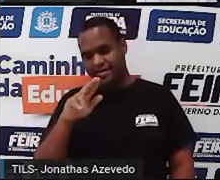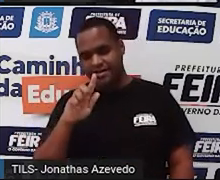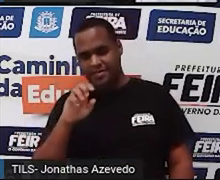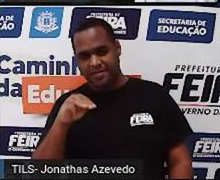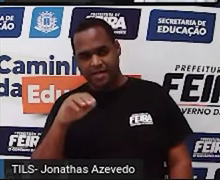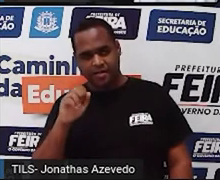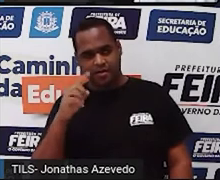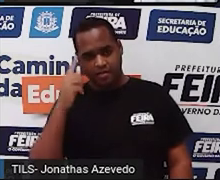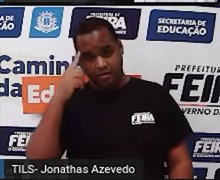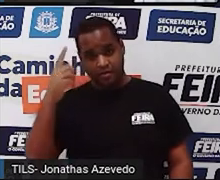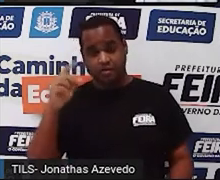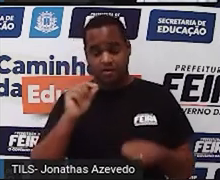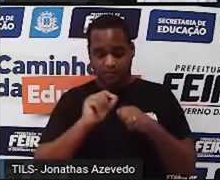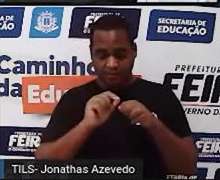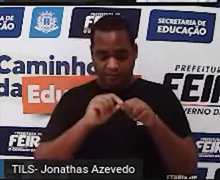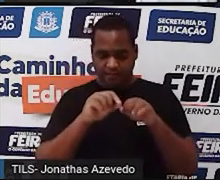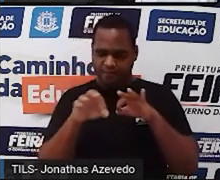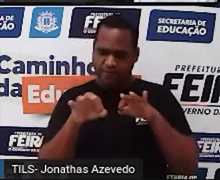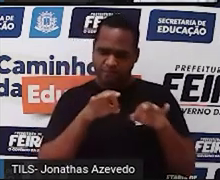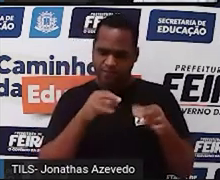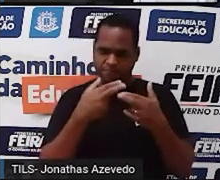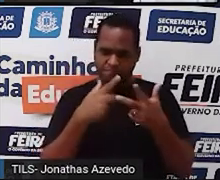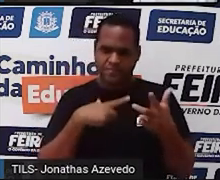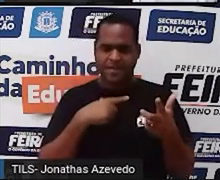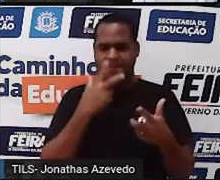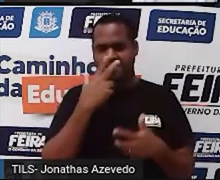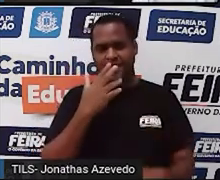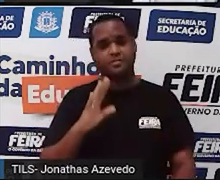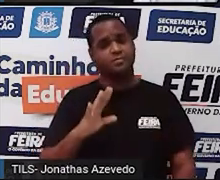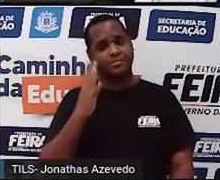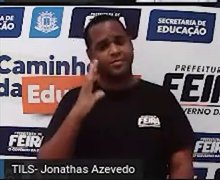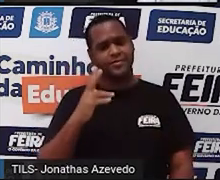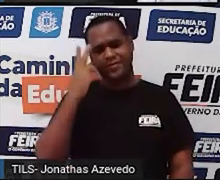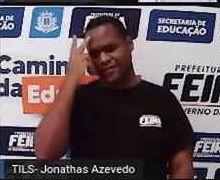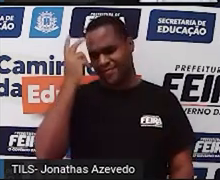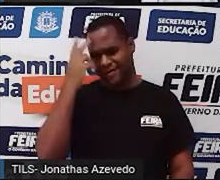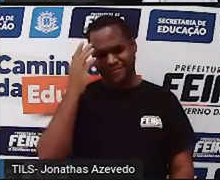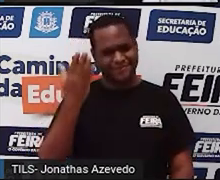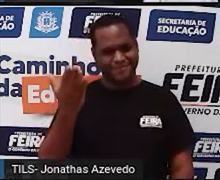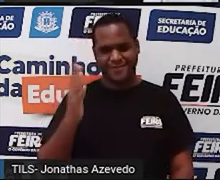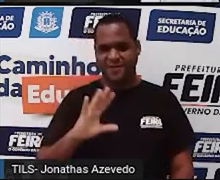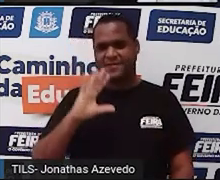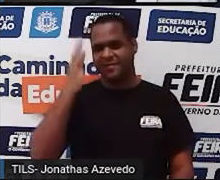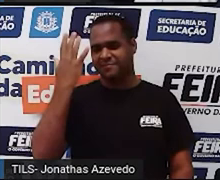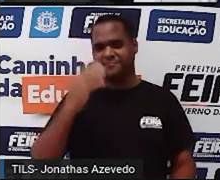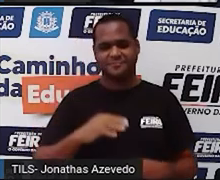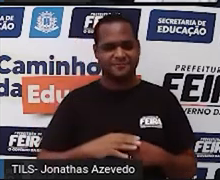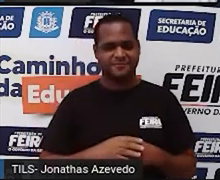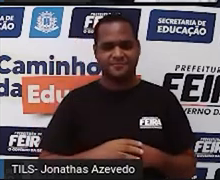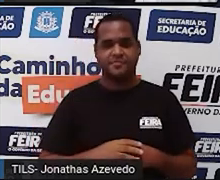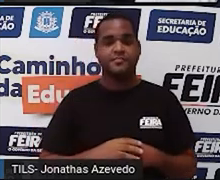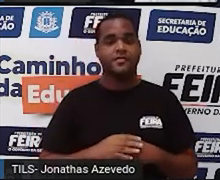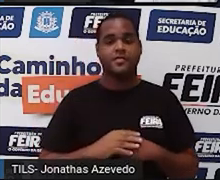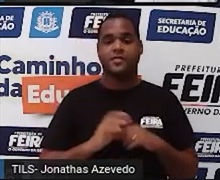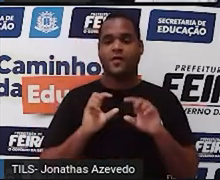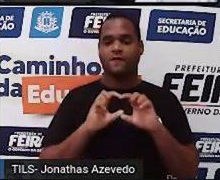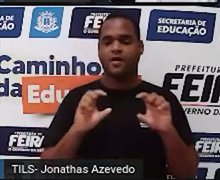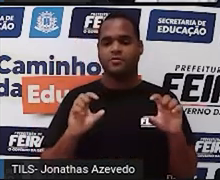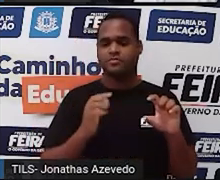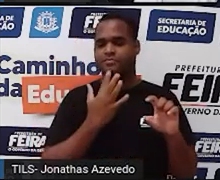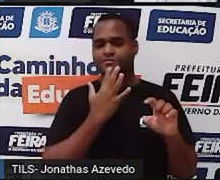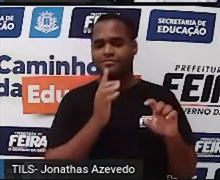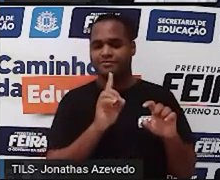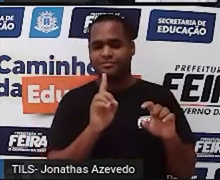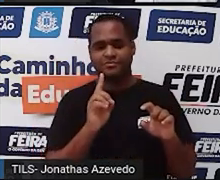feito isso de forma proposital. a gente chama isso de valor desconhecido. A gente não